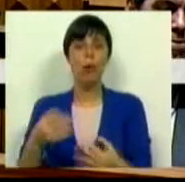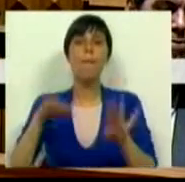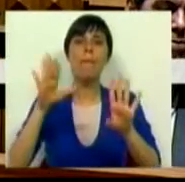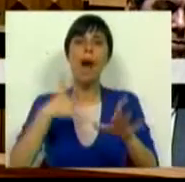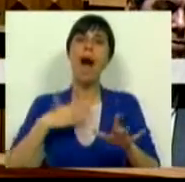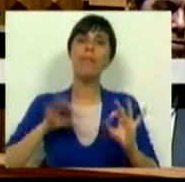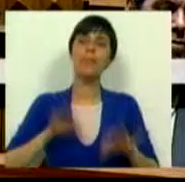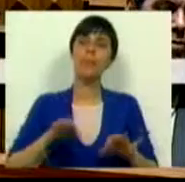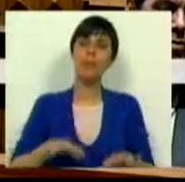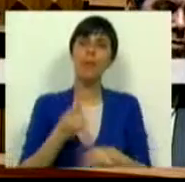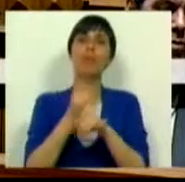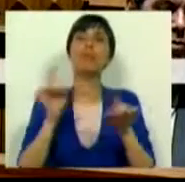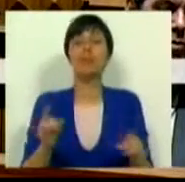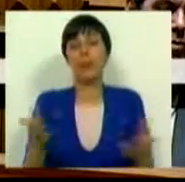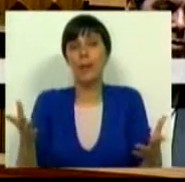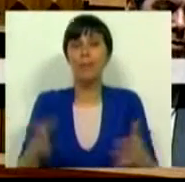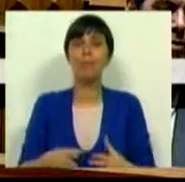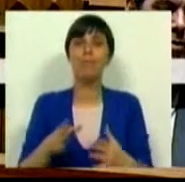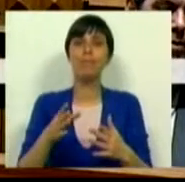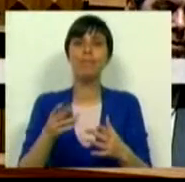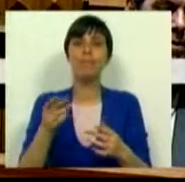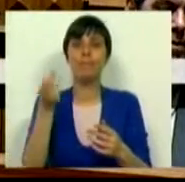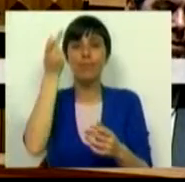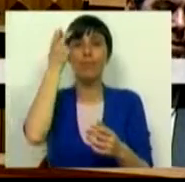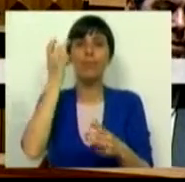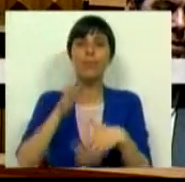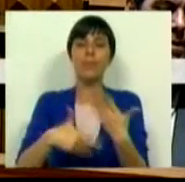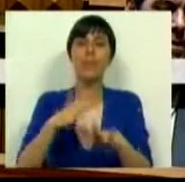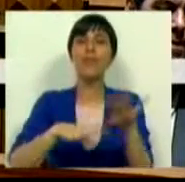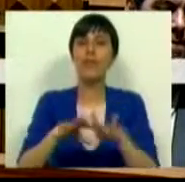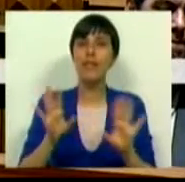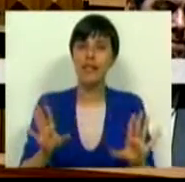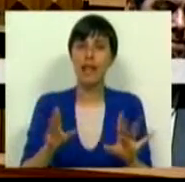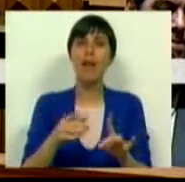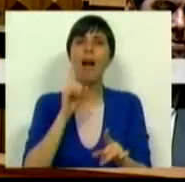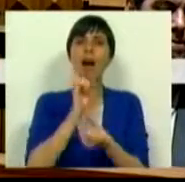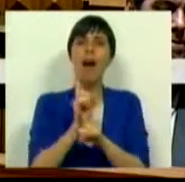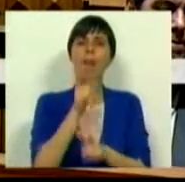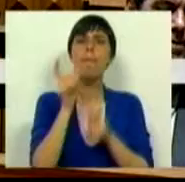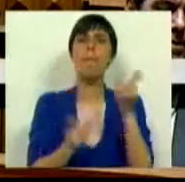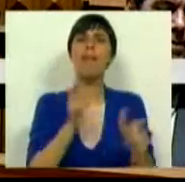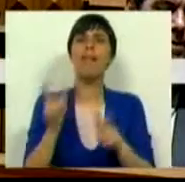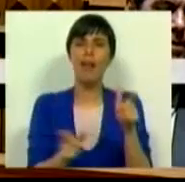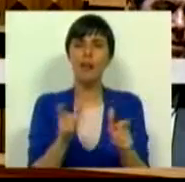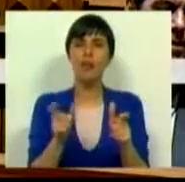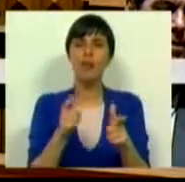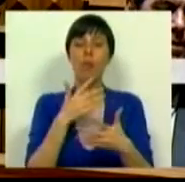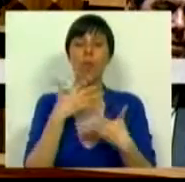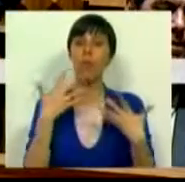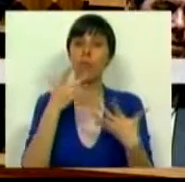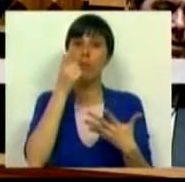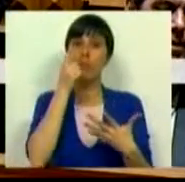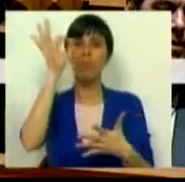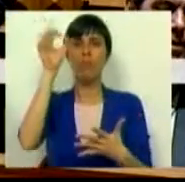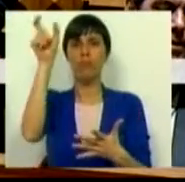Mas queria terminar, porque não ocorreu, entretanto, fazê-lo, com as palavras de um grande